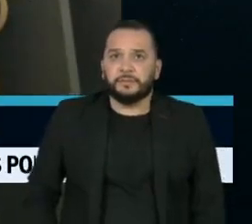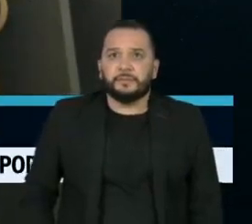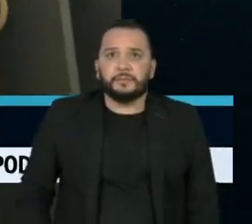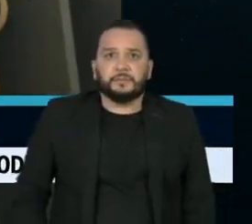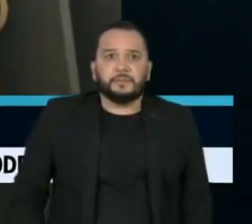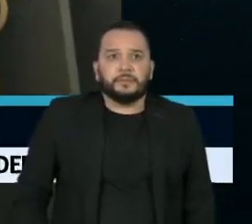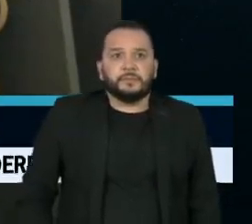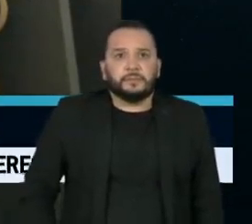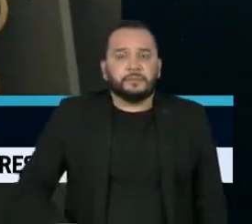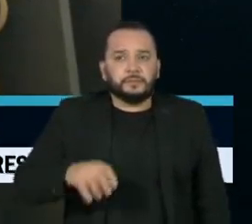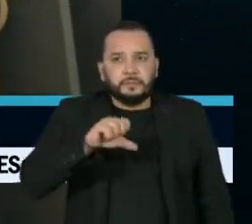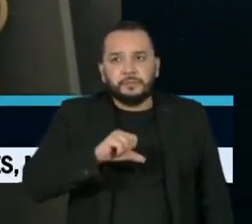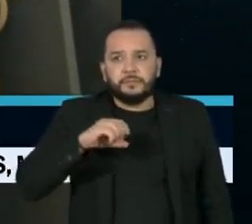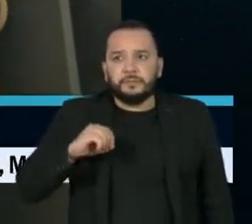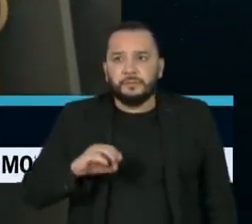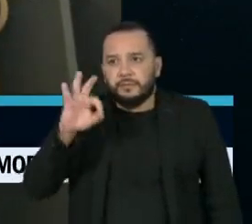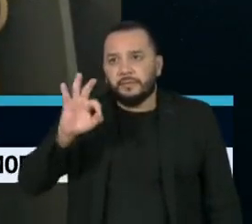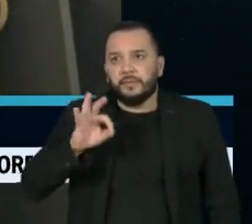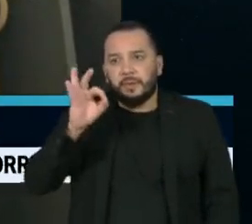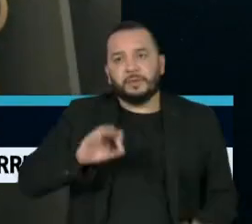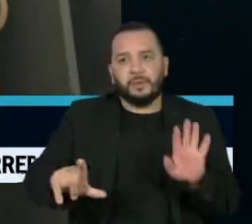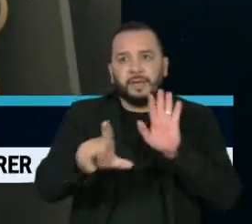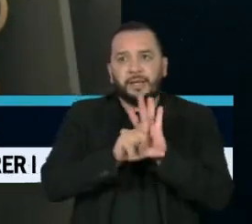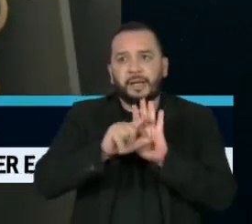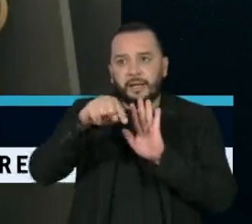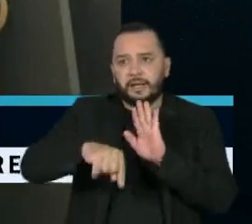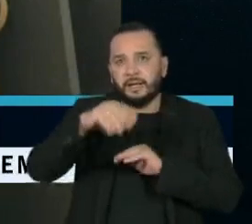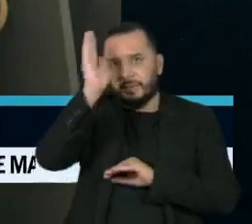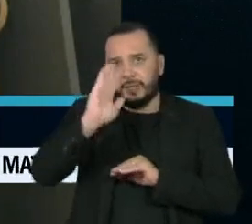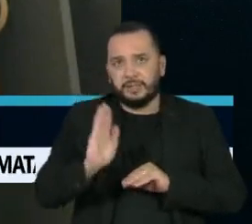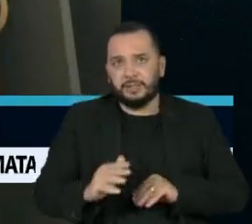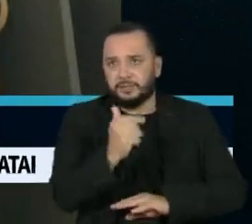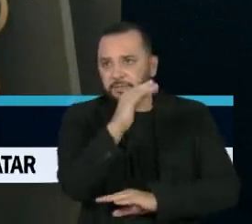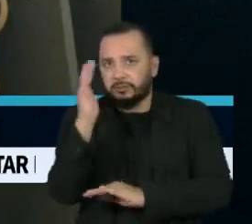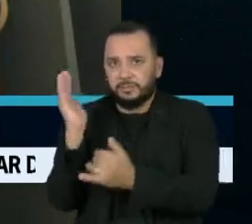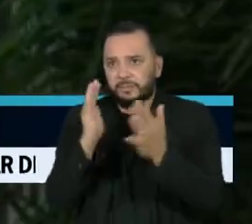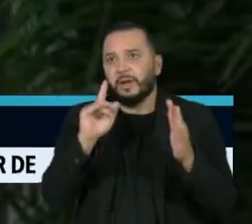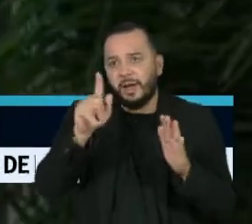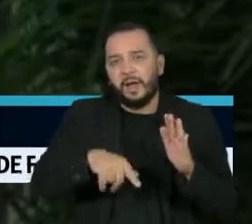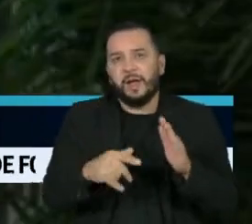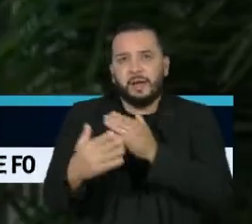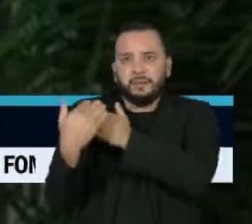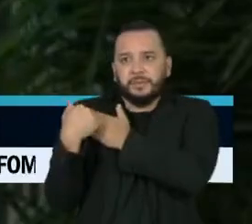legislação ambiental brasileira é a maioria de responsabilidade dos estados.